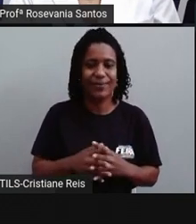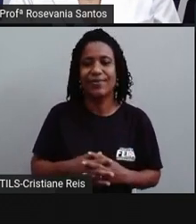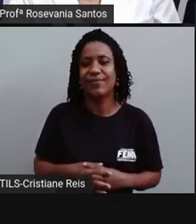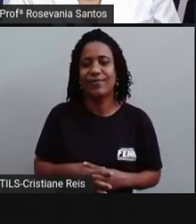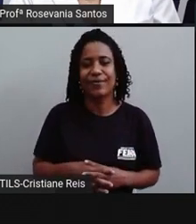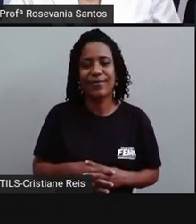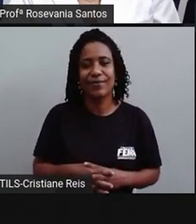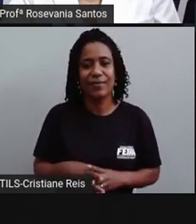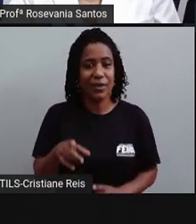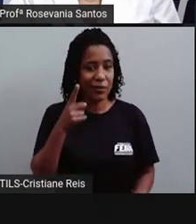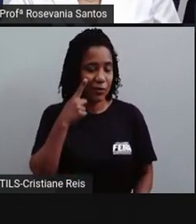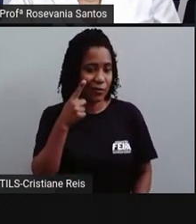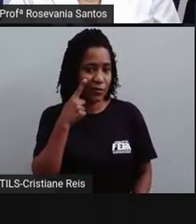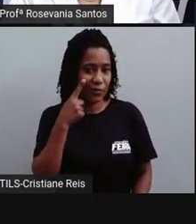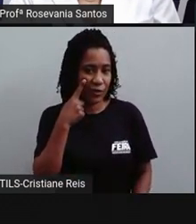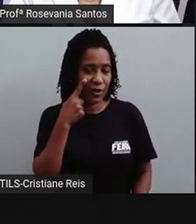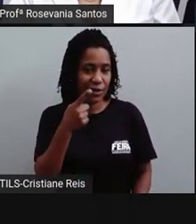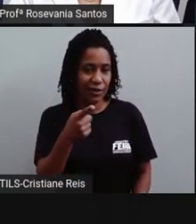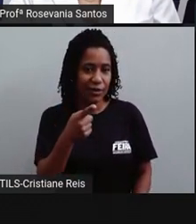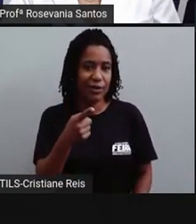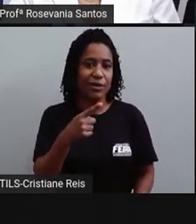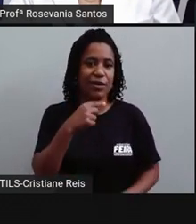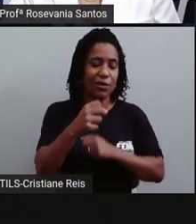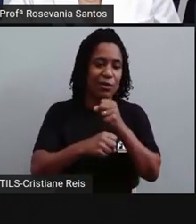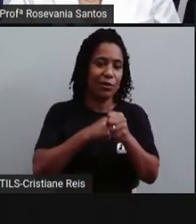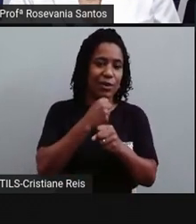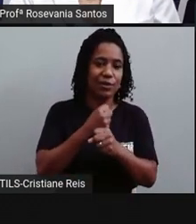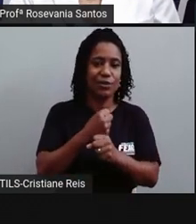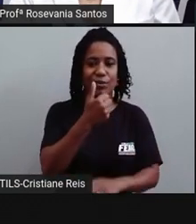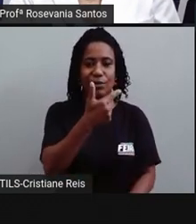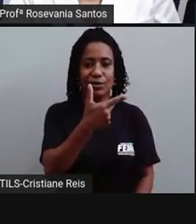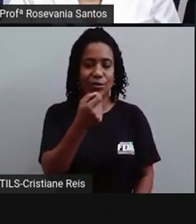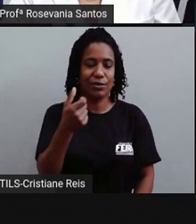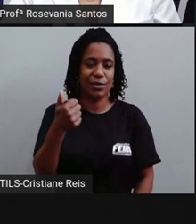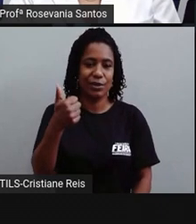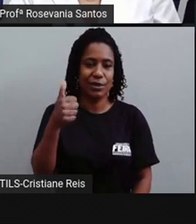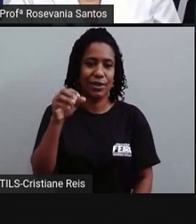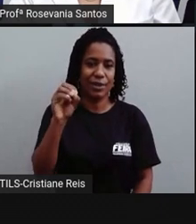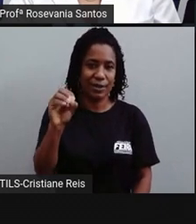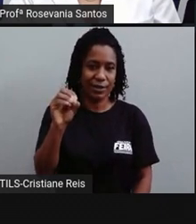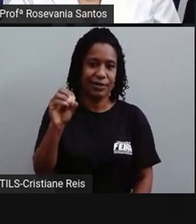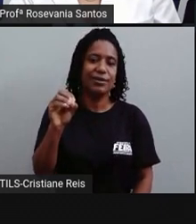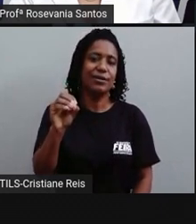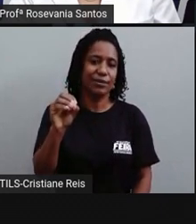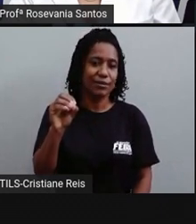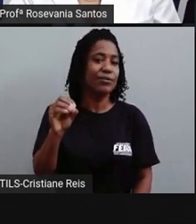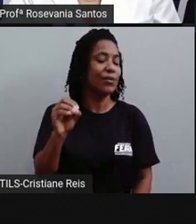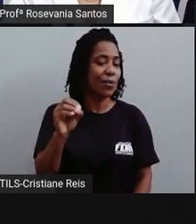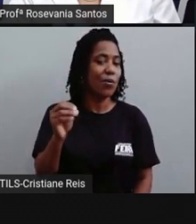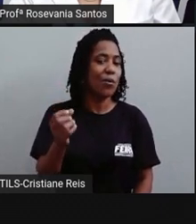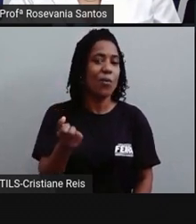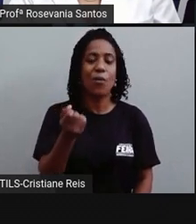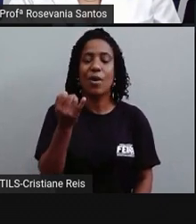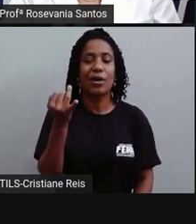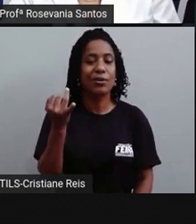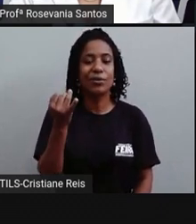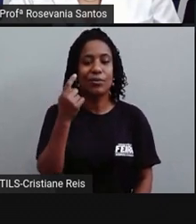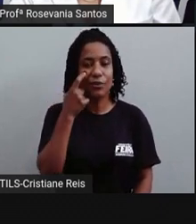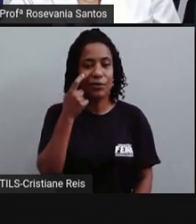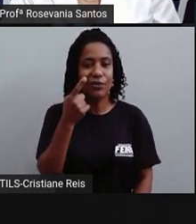Percebam que em 2009, né, foi esse dado, 2010, já houve uma